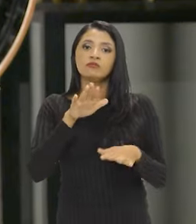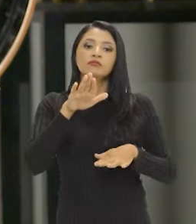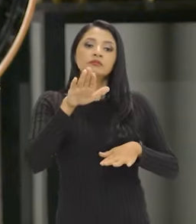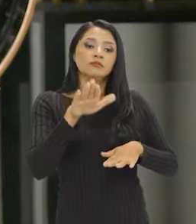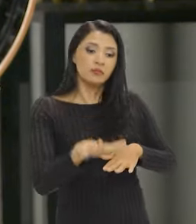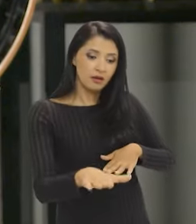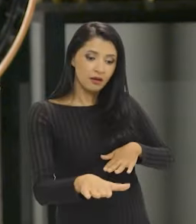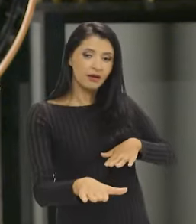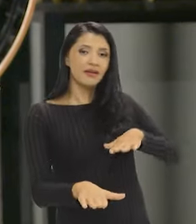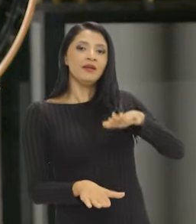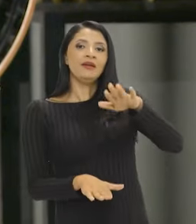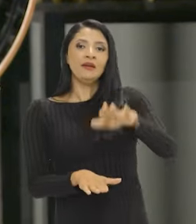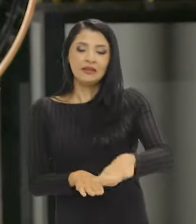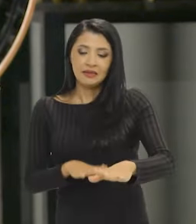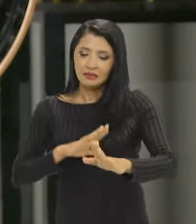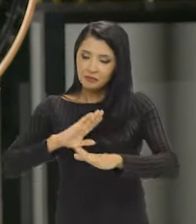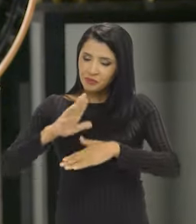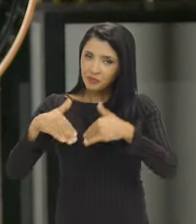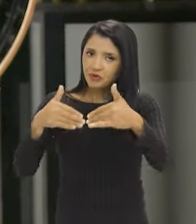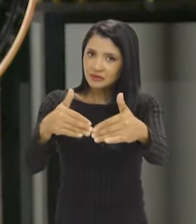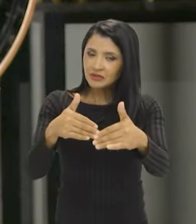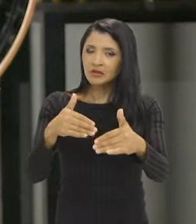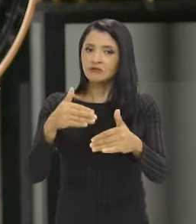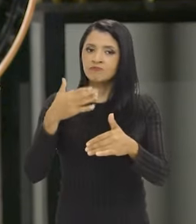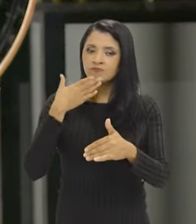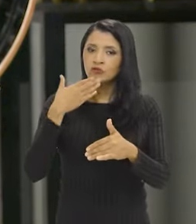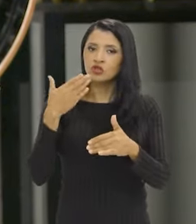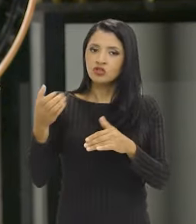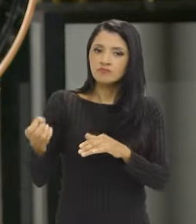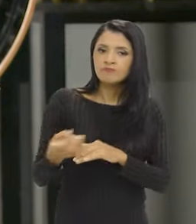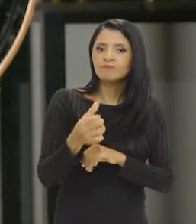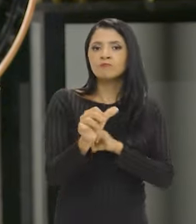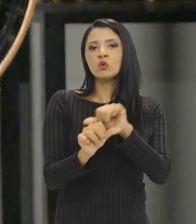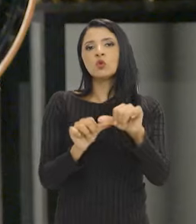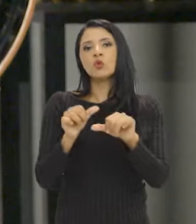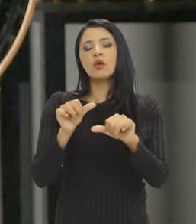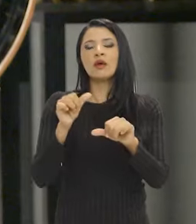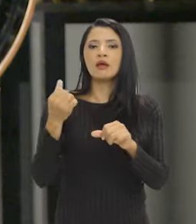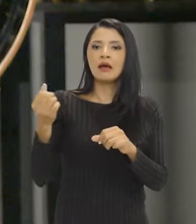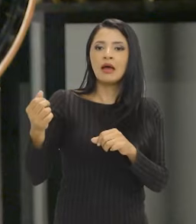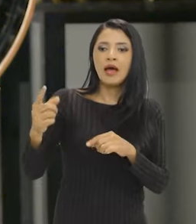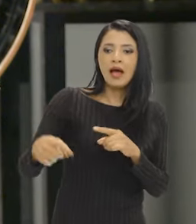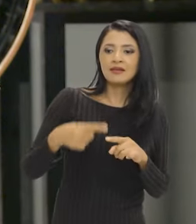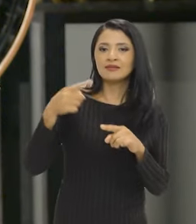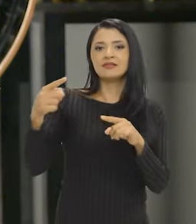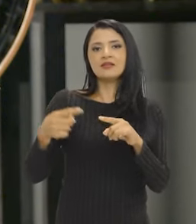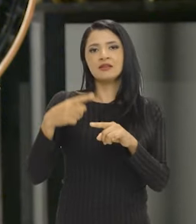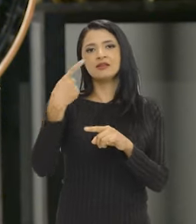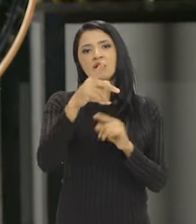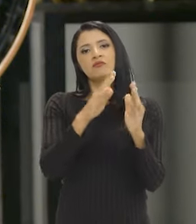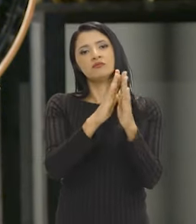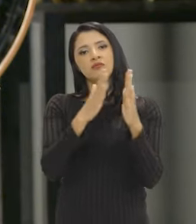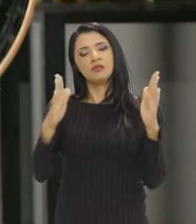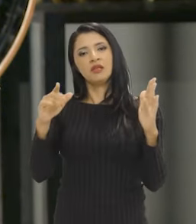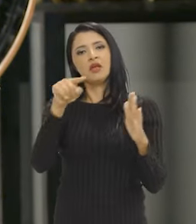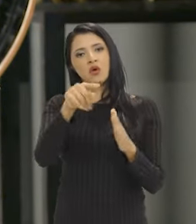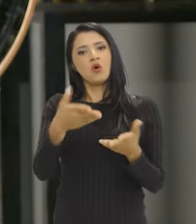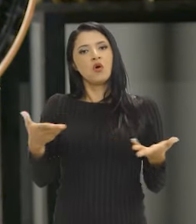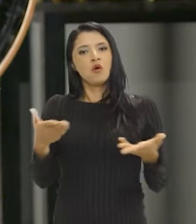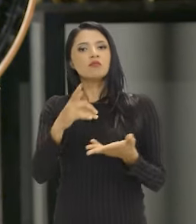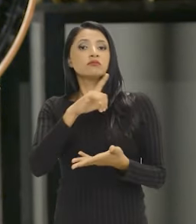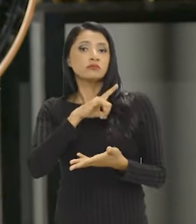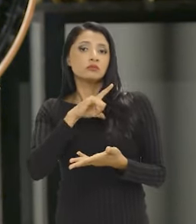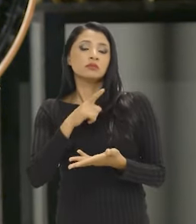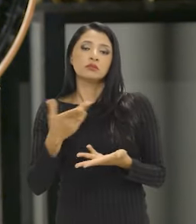um passo seguinte nesse processo de permanente atualização da Biblioteca do Arquivo Nacional, que conta agora